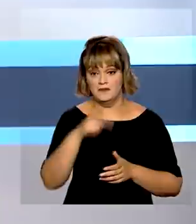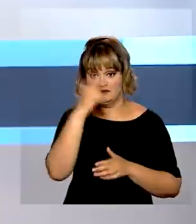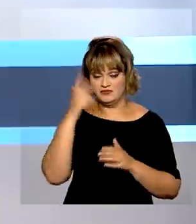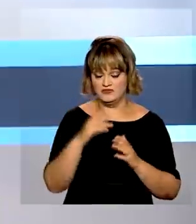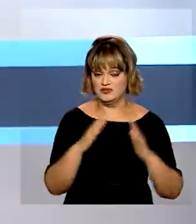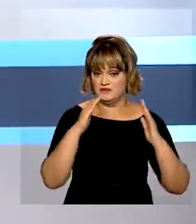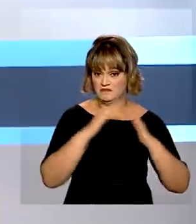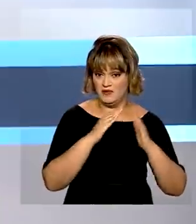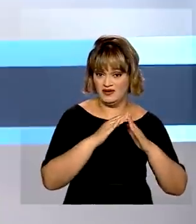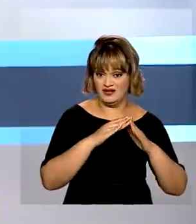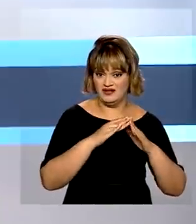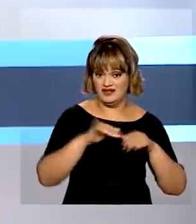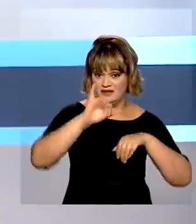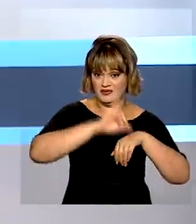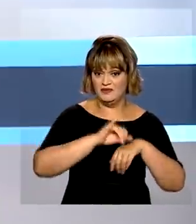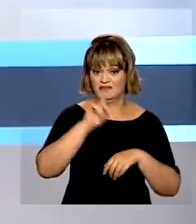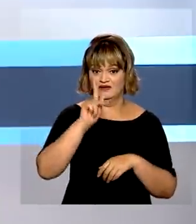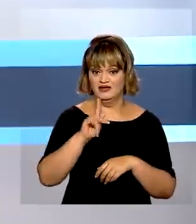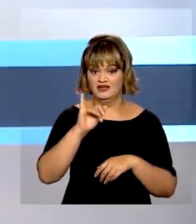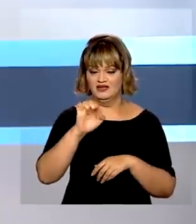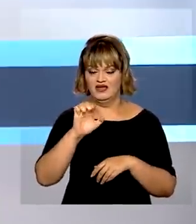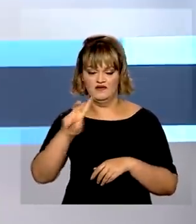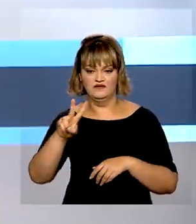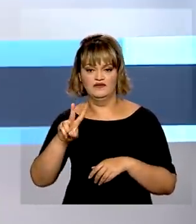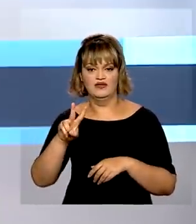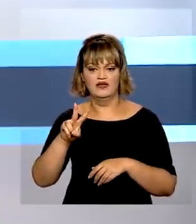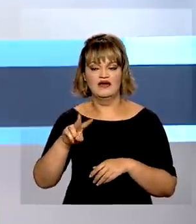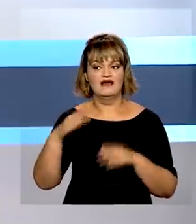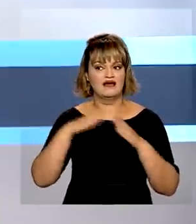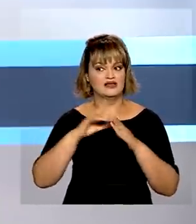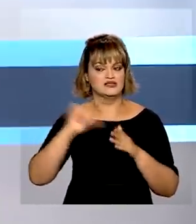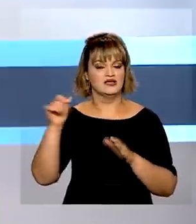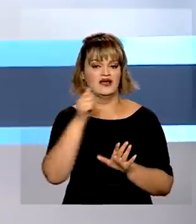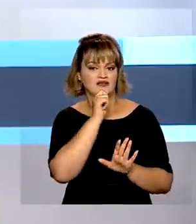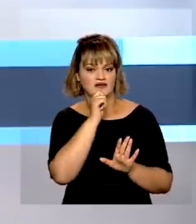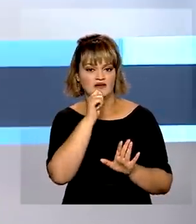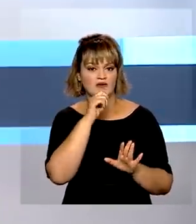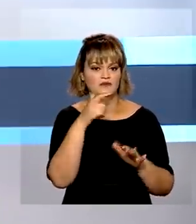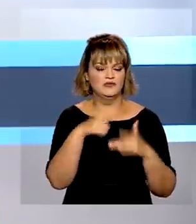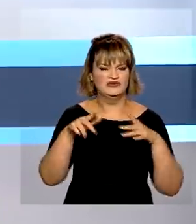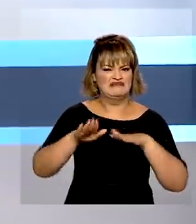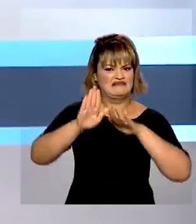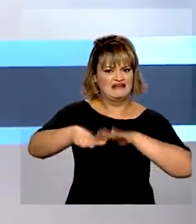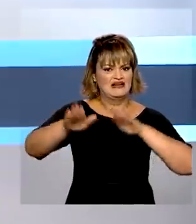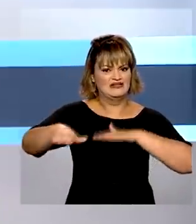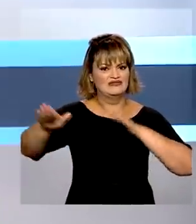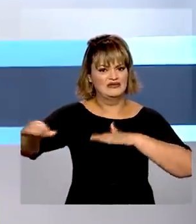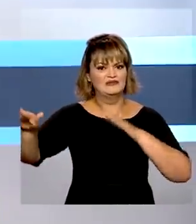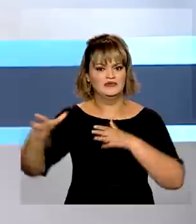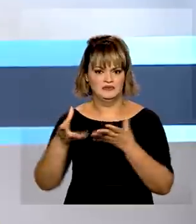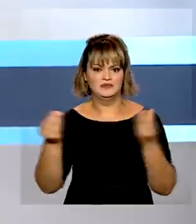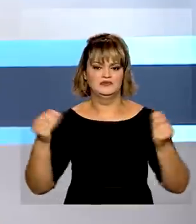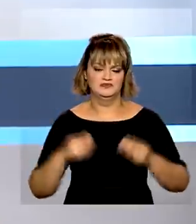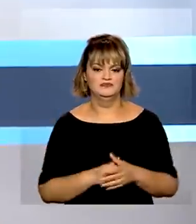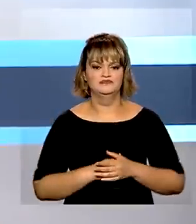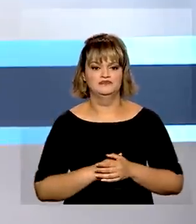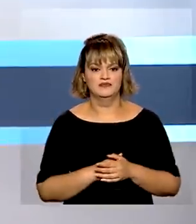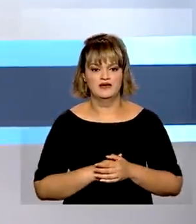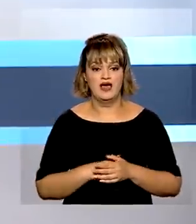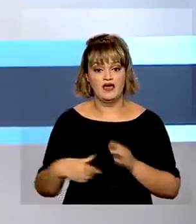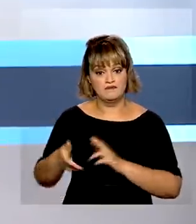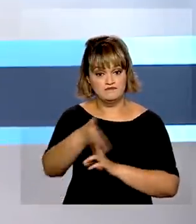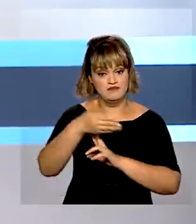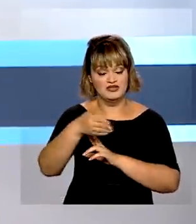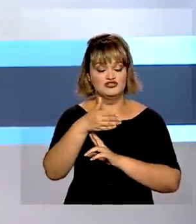brasileiros que estão na capital, Kiev, a recomendação é de não sair de casa devido aos grandes engarrafamentos nas saídas da cidade. A